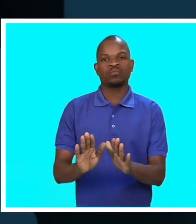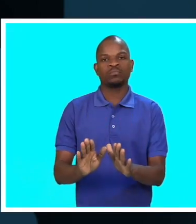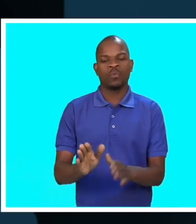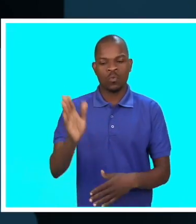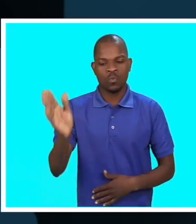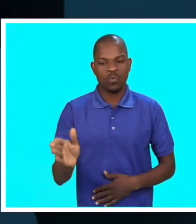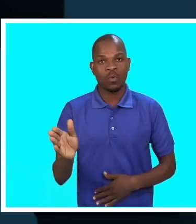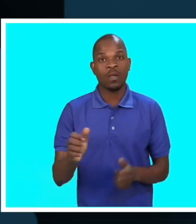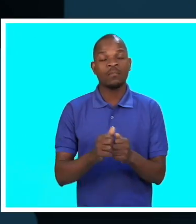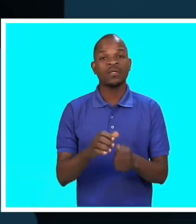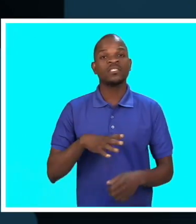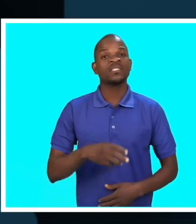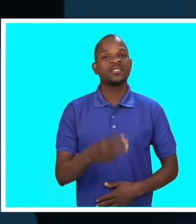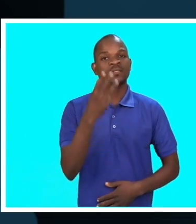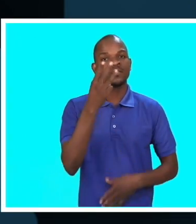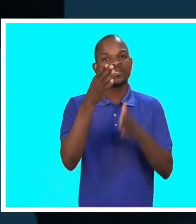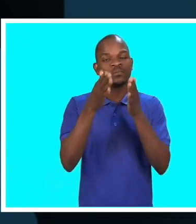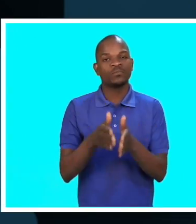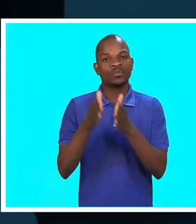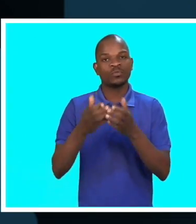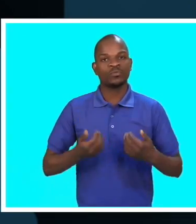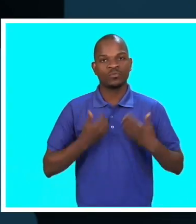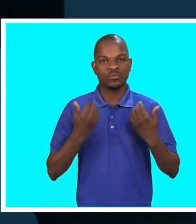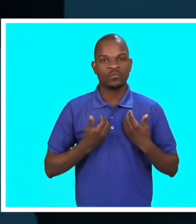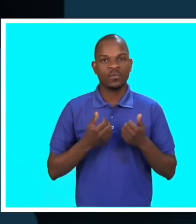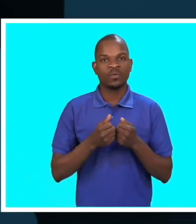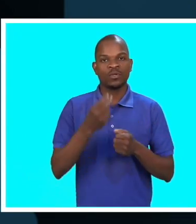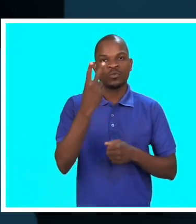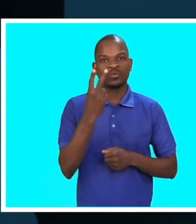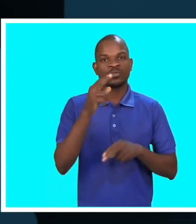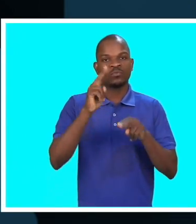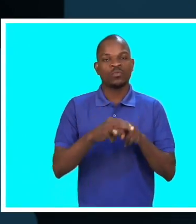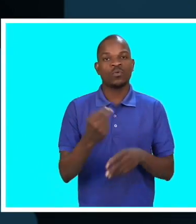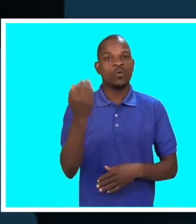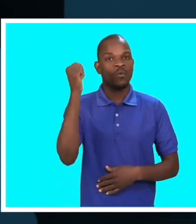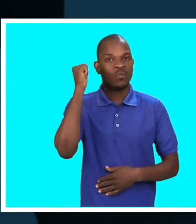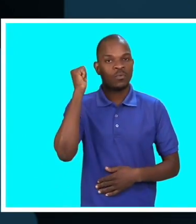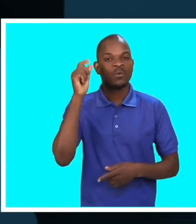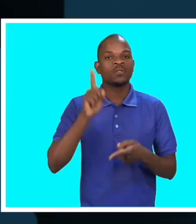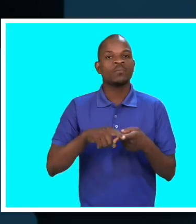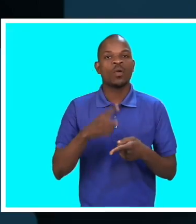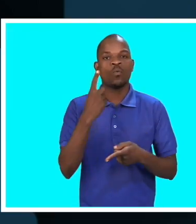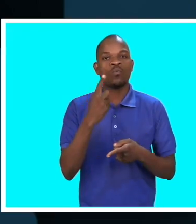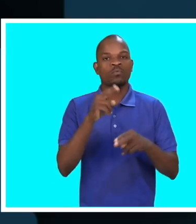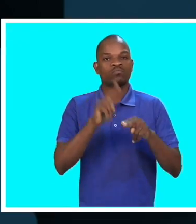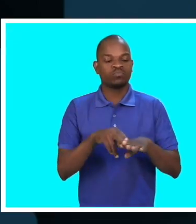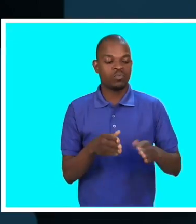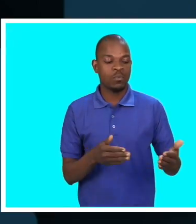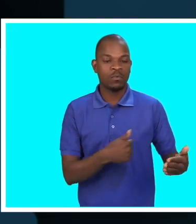Mandaram parar o carro na rua. Eram três jovens. Dois atrás, um à frente.